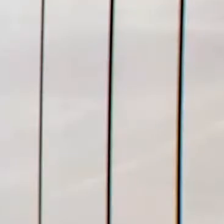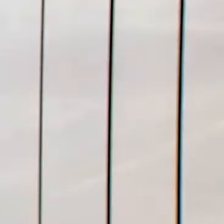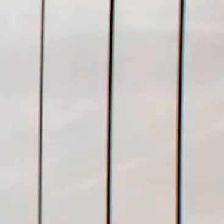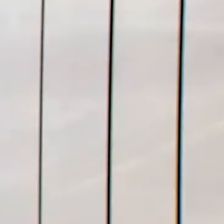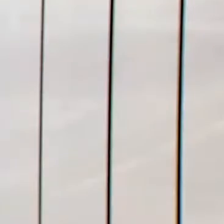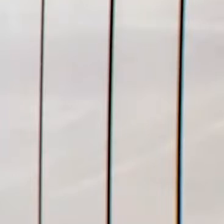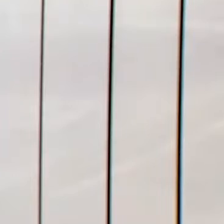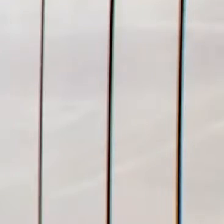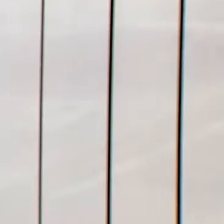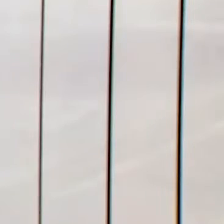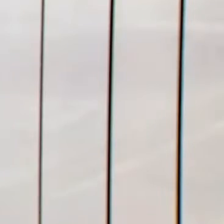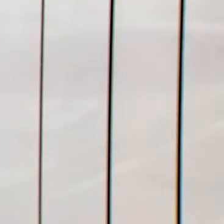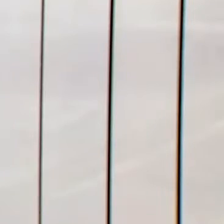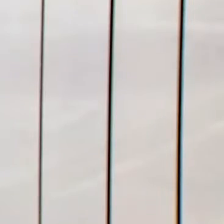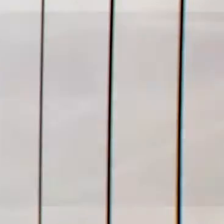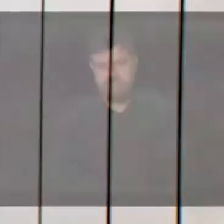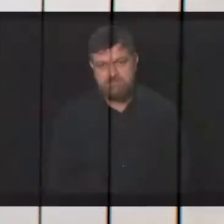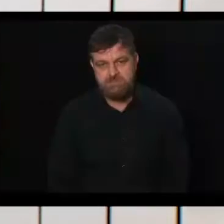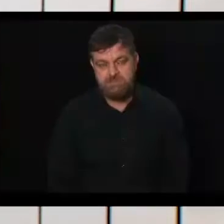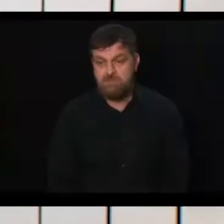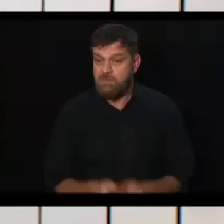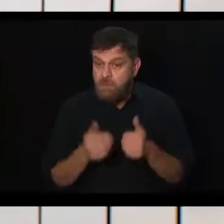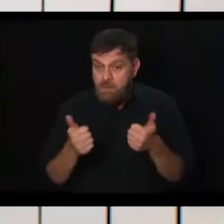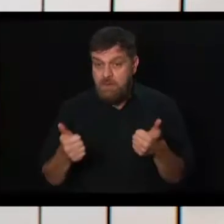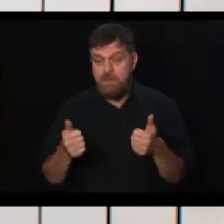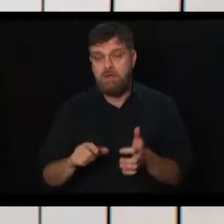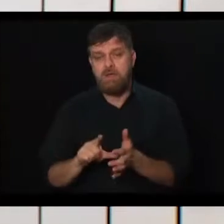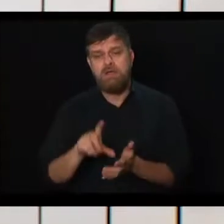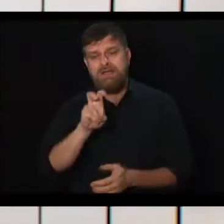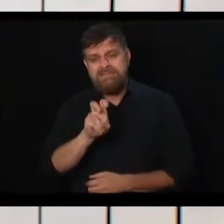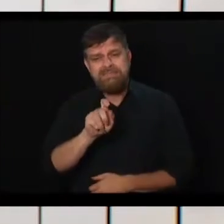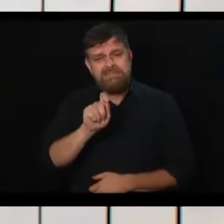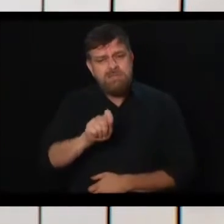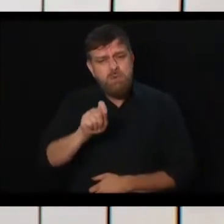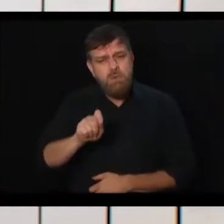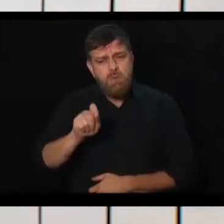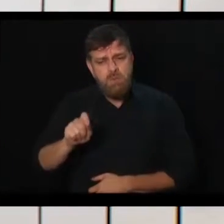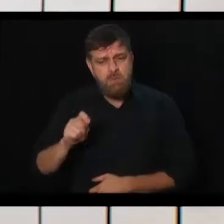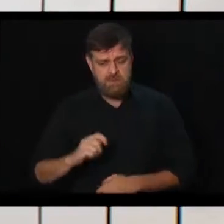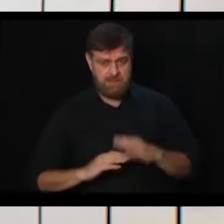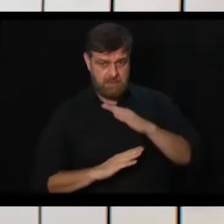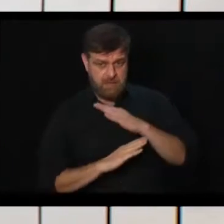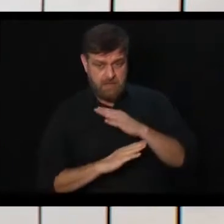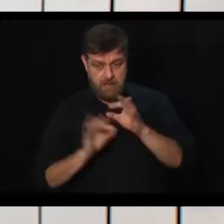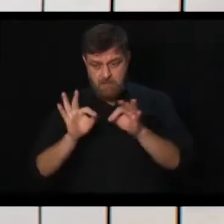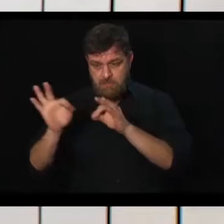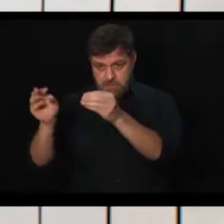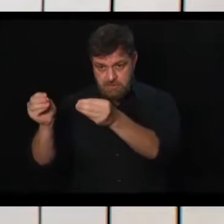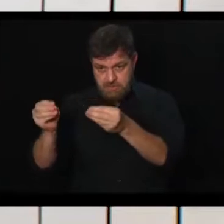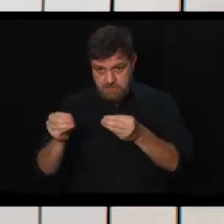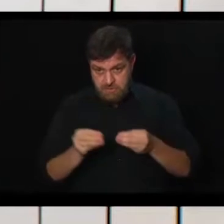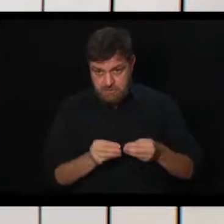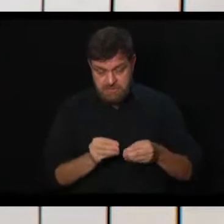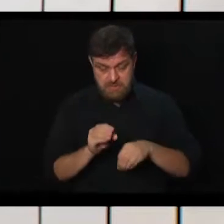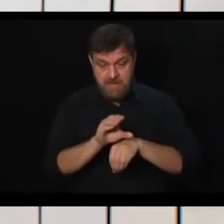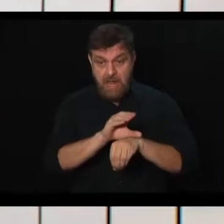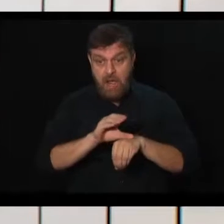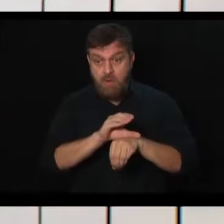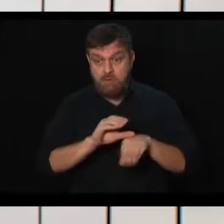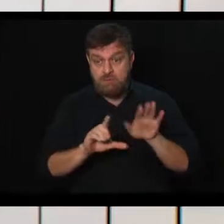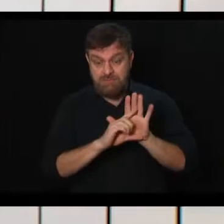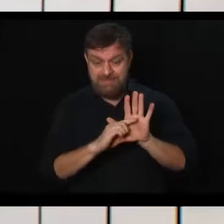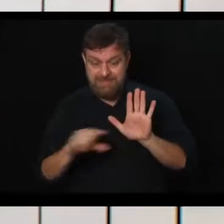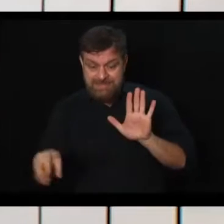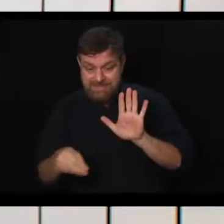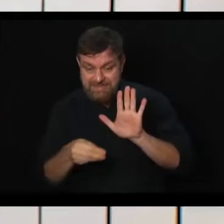Olá, depois de cinco meses em tramitação na Câmara, o projeto de emenda constitucional que trata da